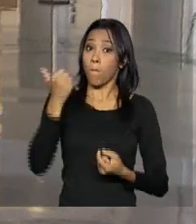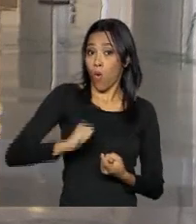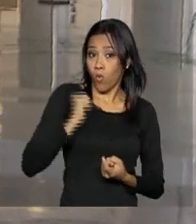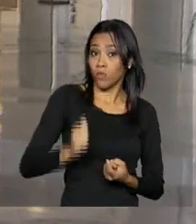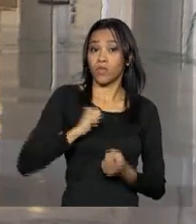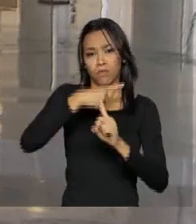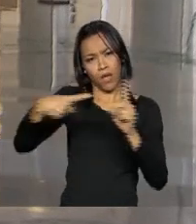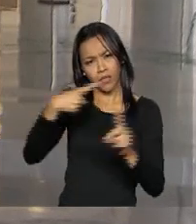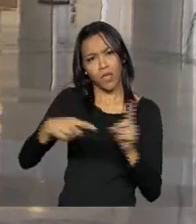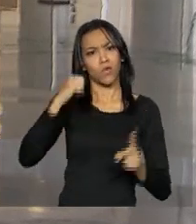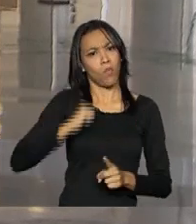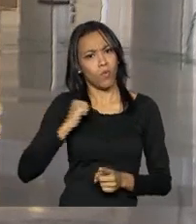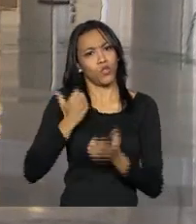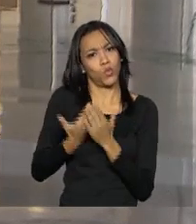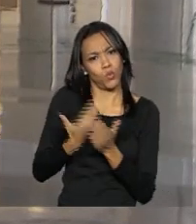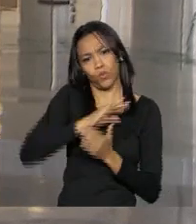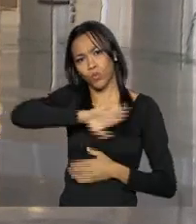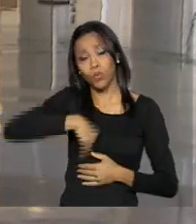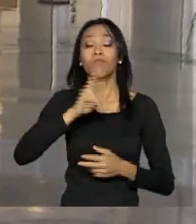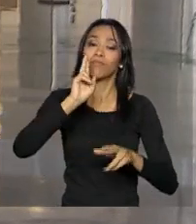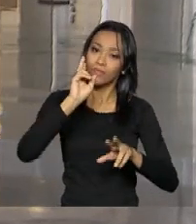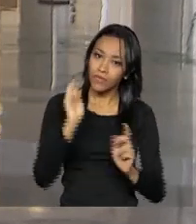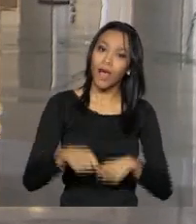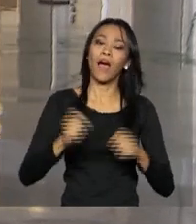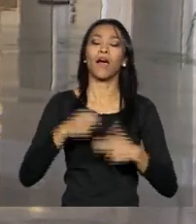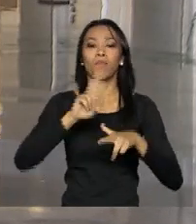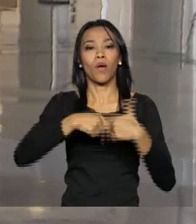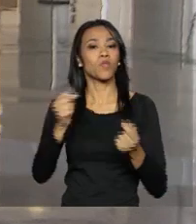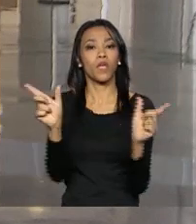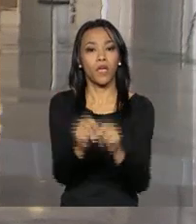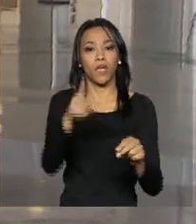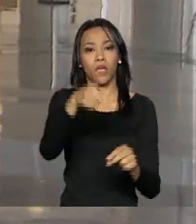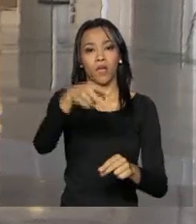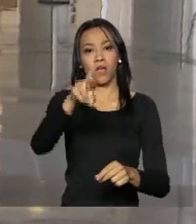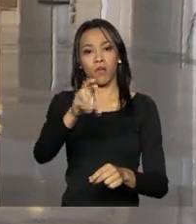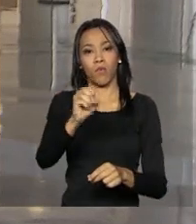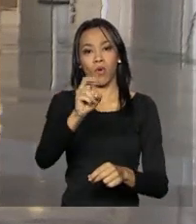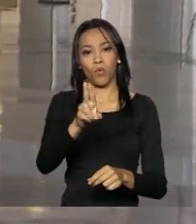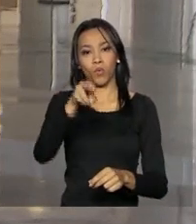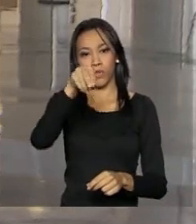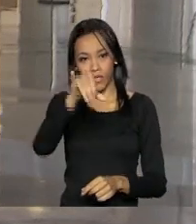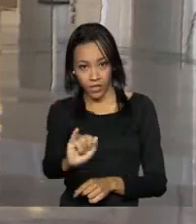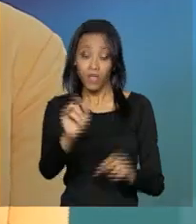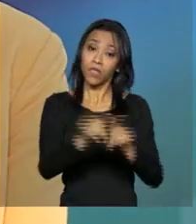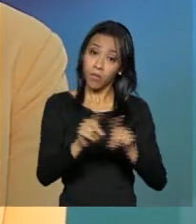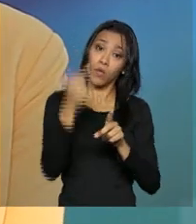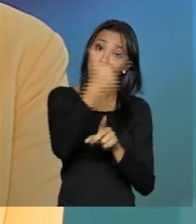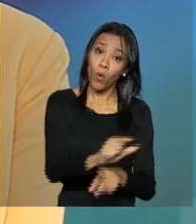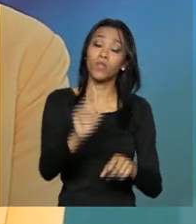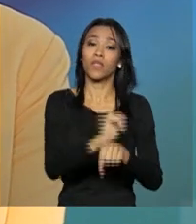instituições particulares por meio do ProUni, e o financiamento do curso superior através do Fies.